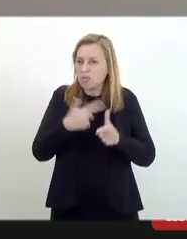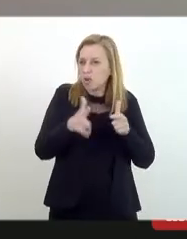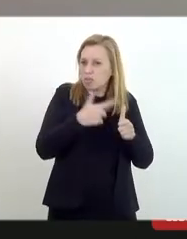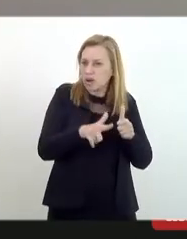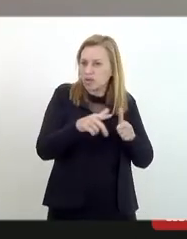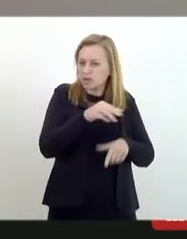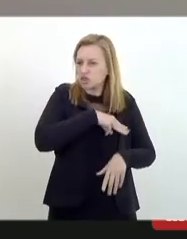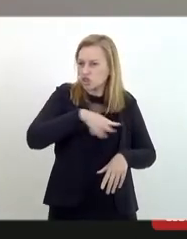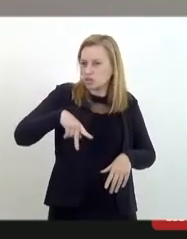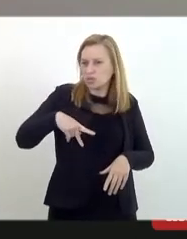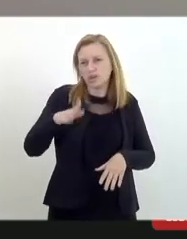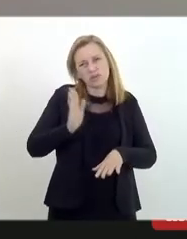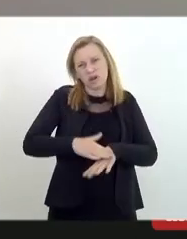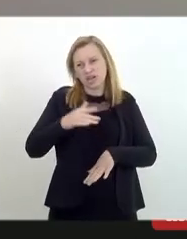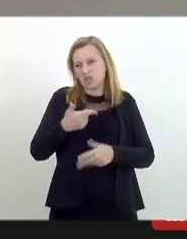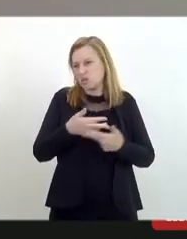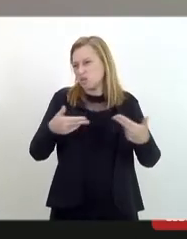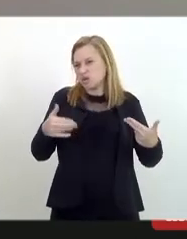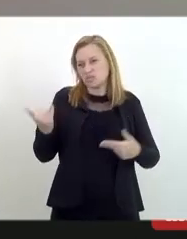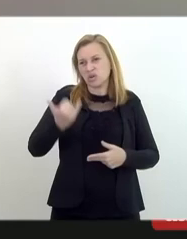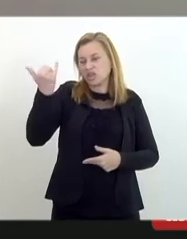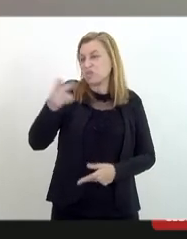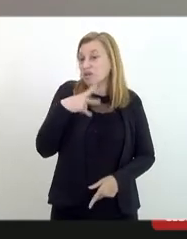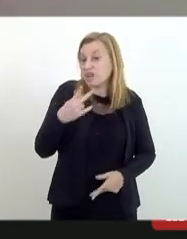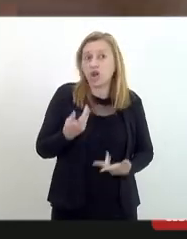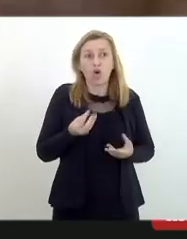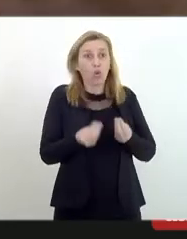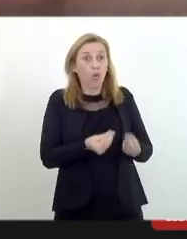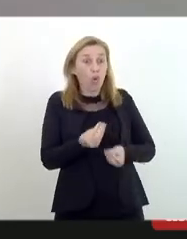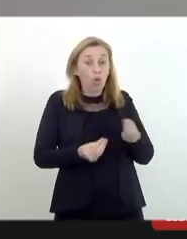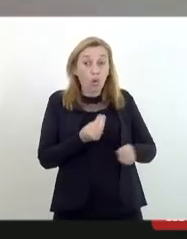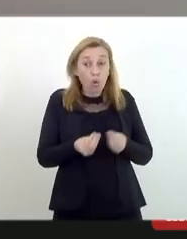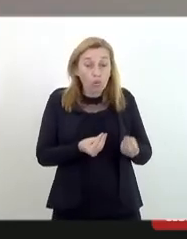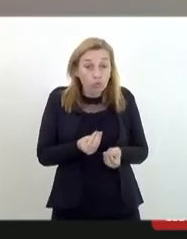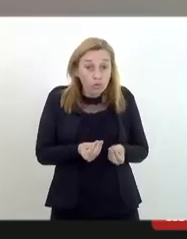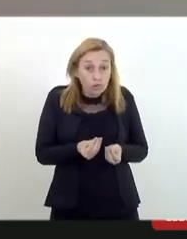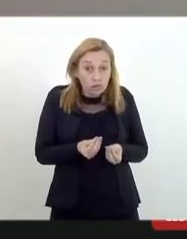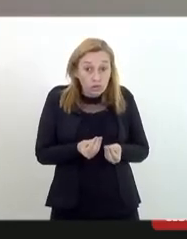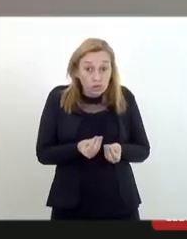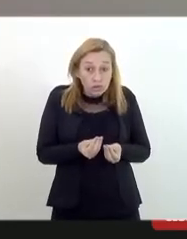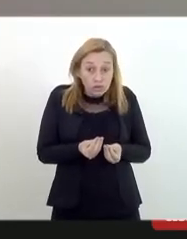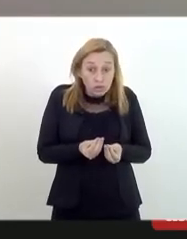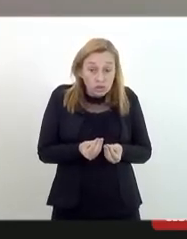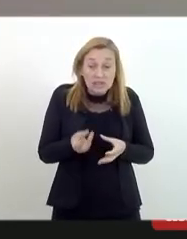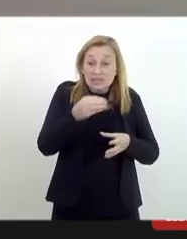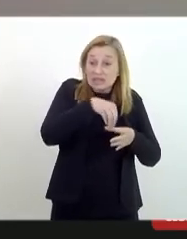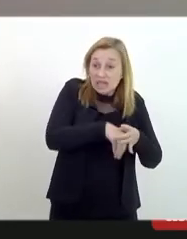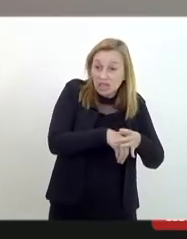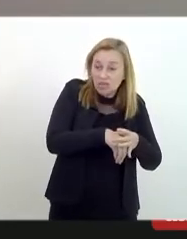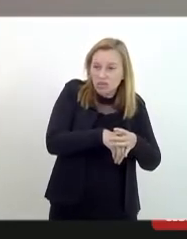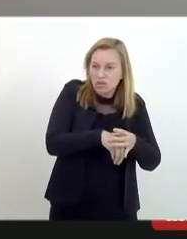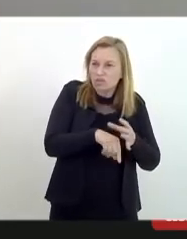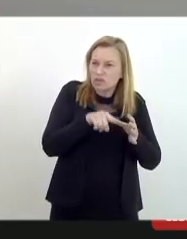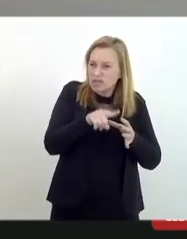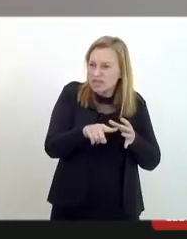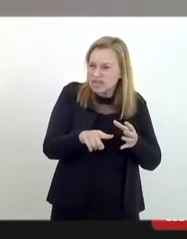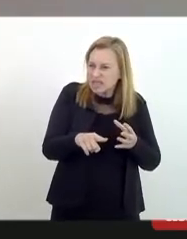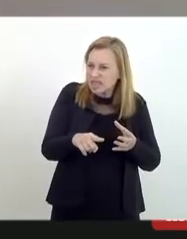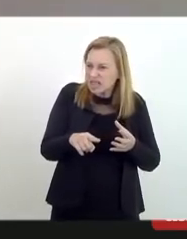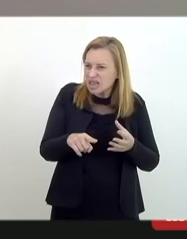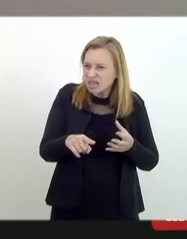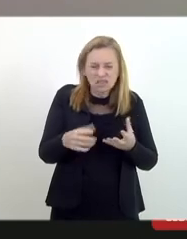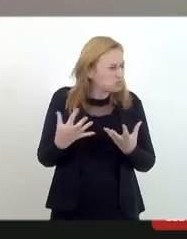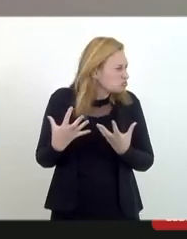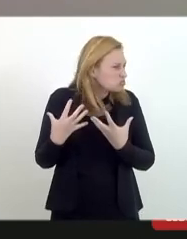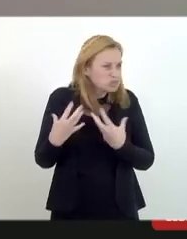coisas mais importantes para fazer como assim dentro do guarda-chuva intolerância religiosa que está tratado pela declaração de Du